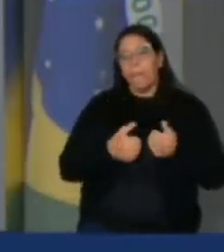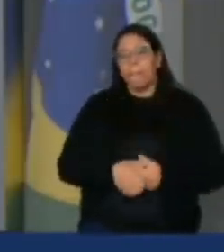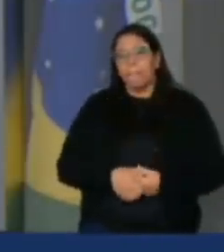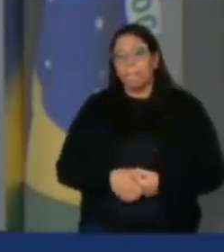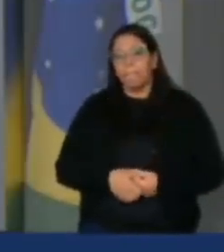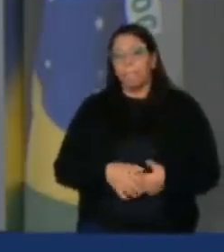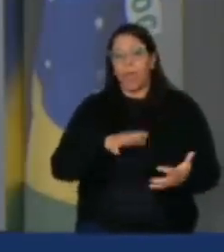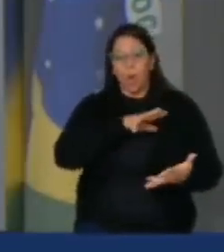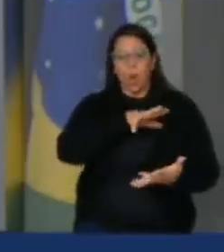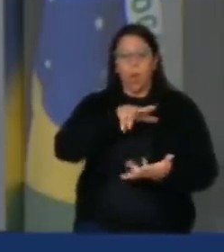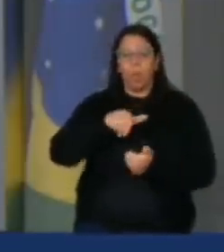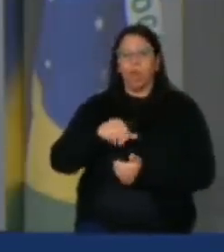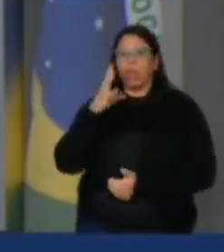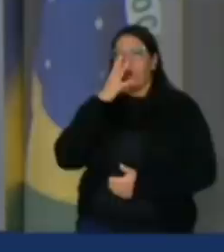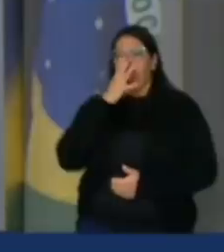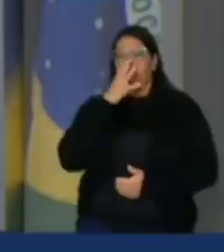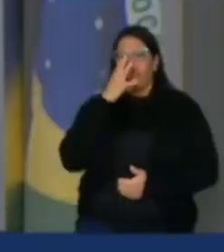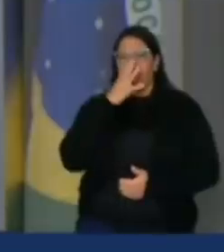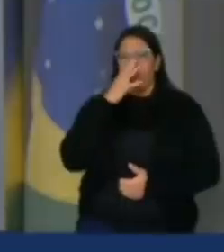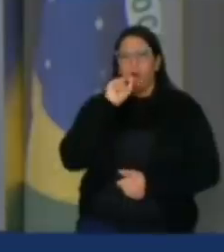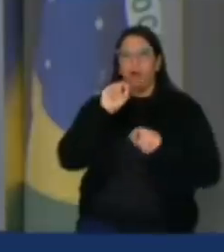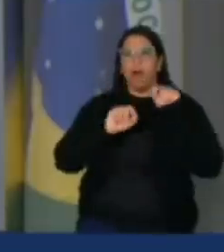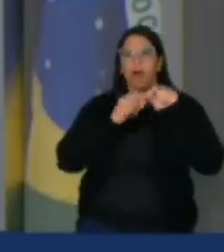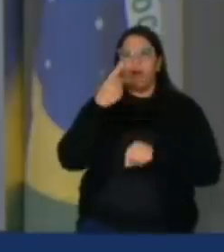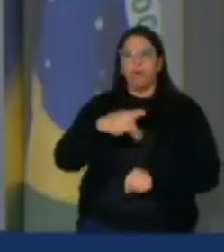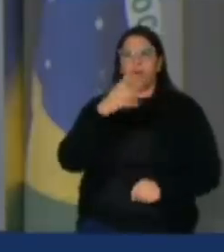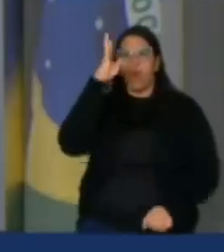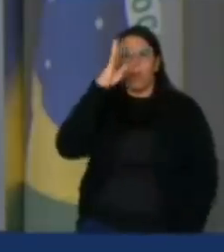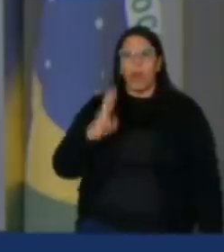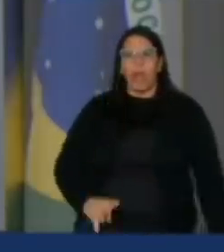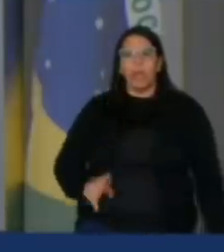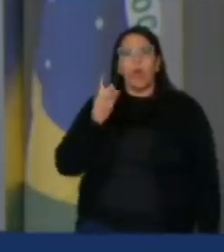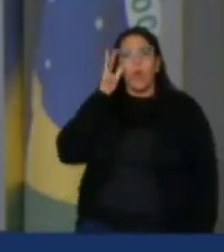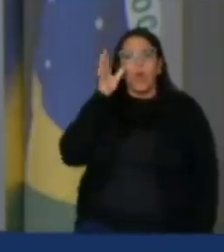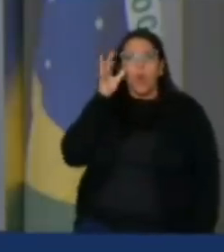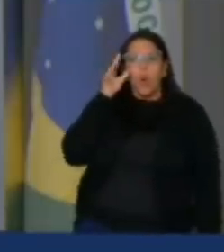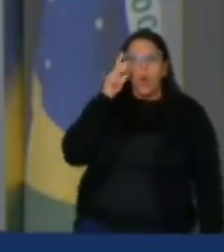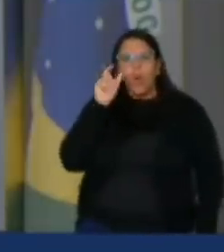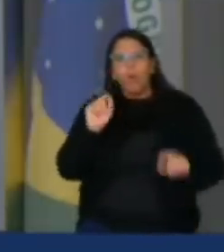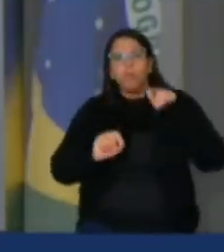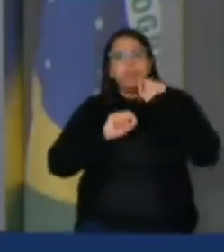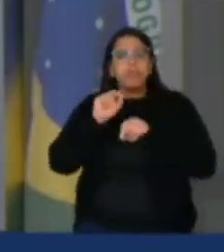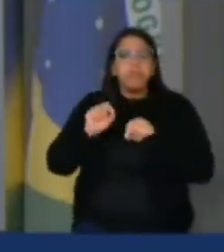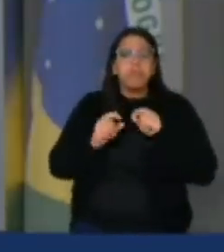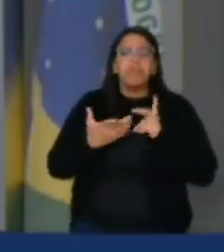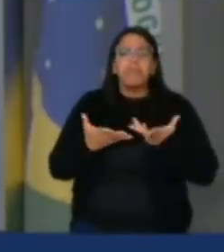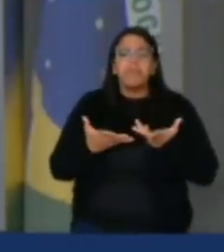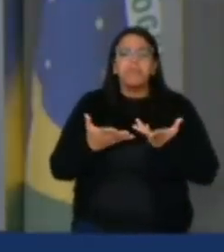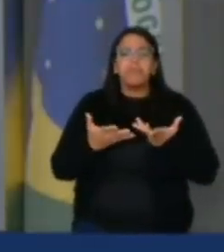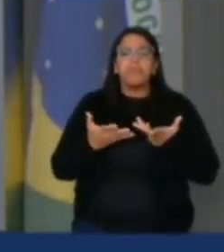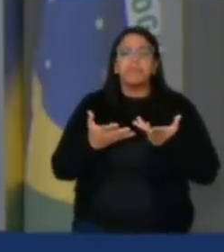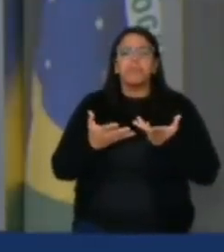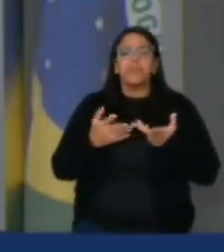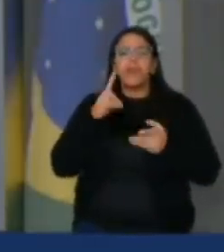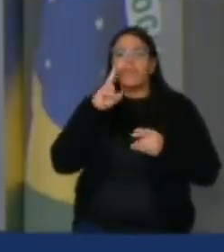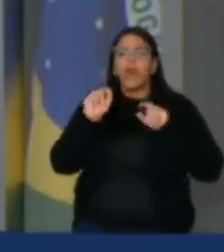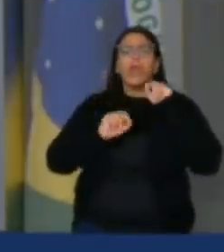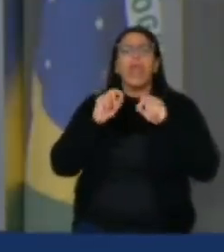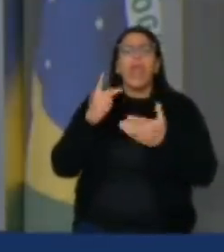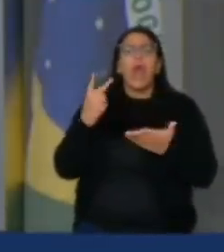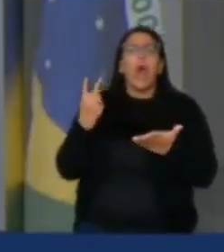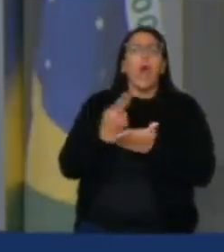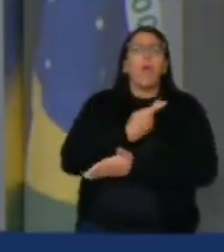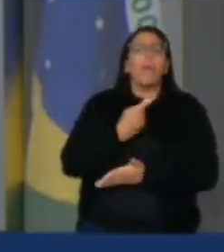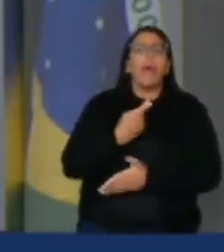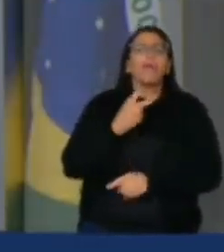mundo olha hoje para o Brasil com olhos curiosos e também olhando o que nós estamos fazendo